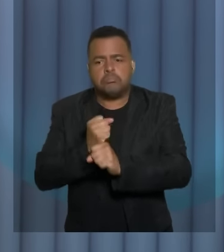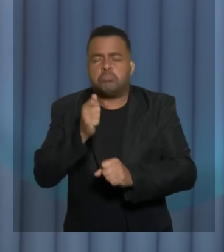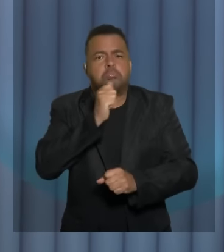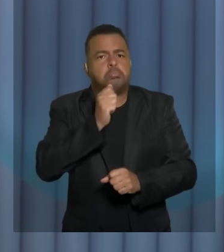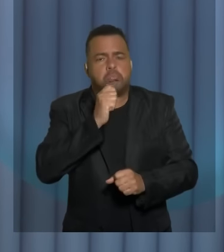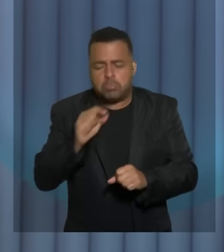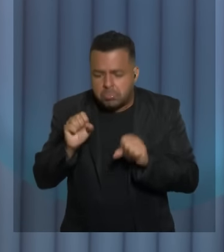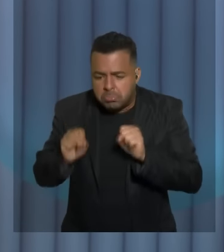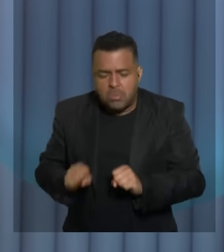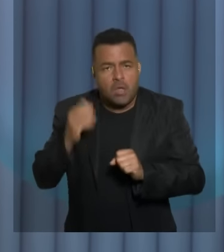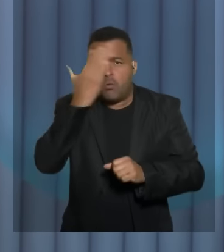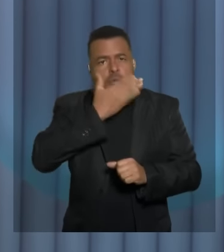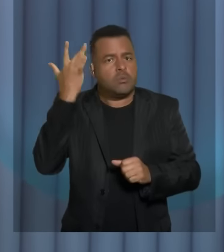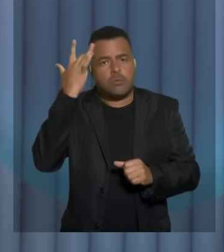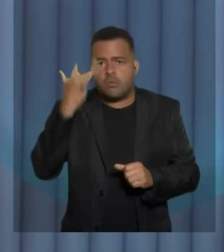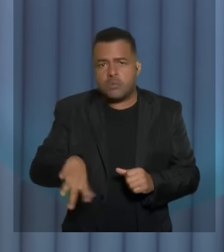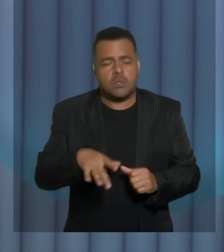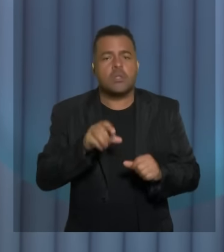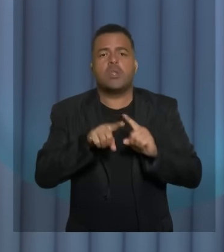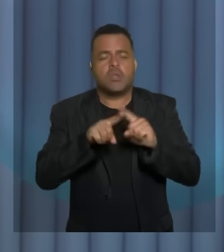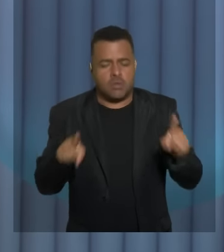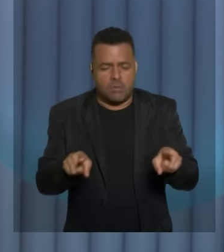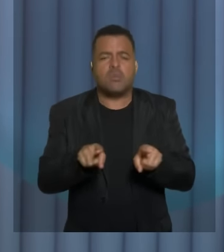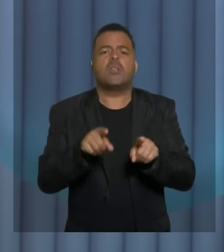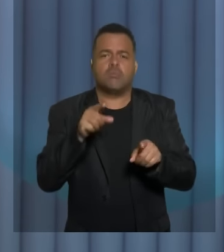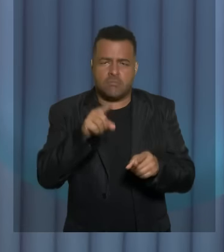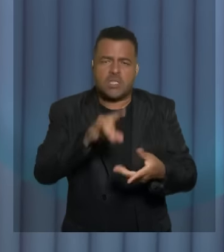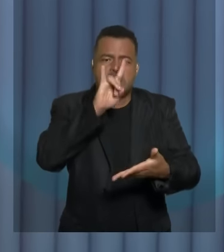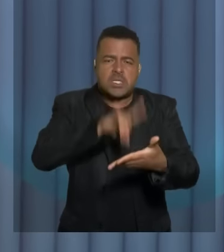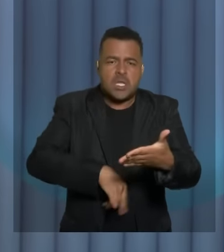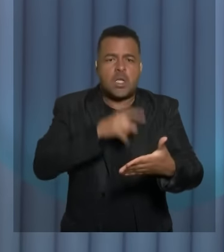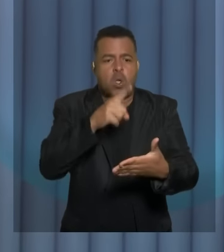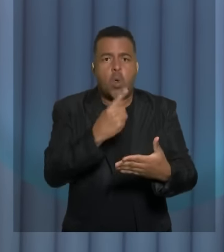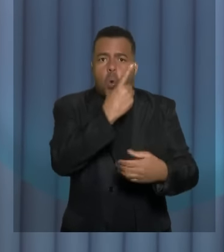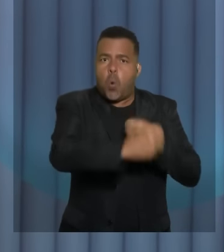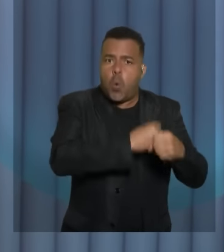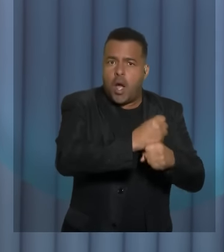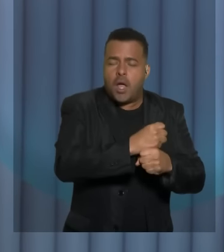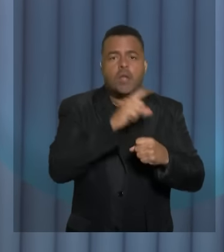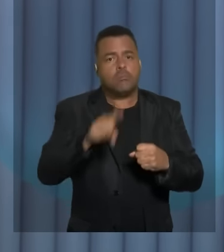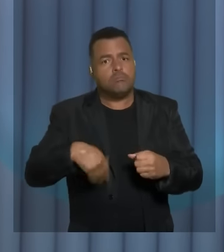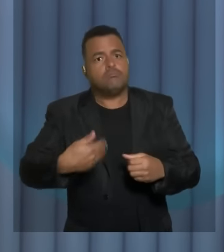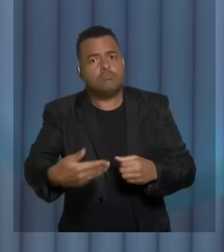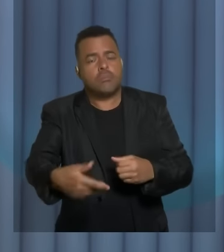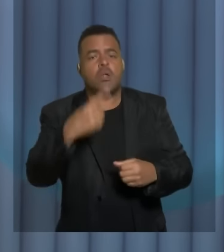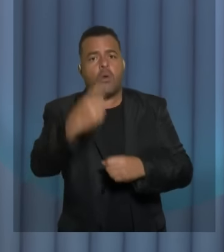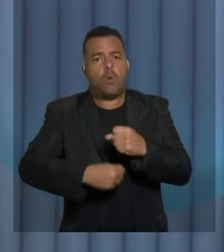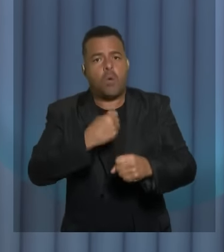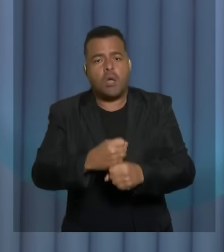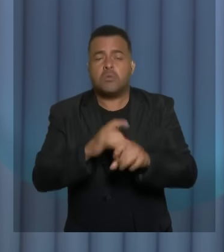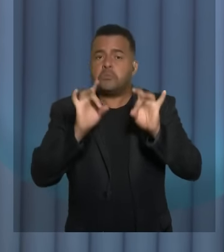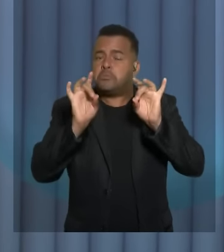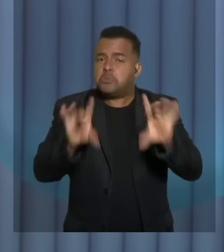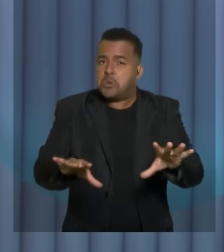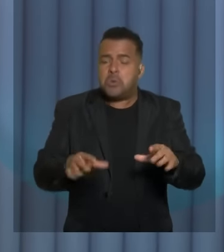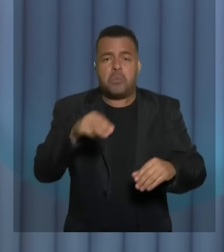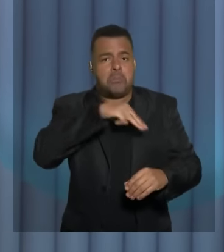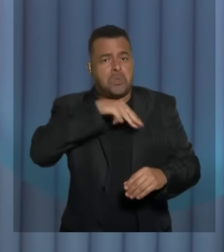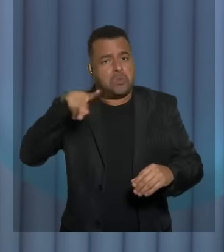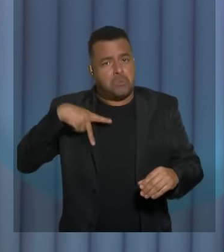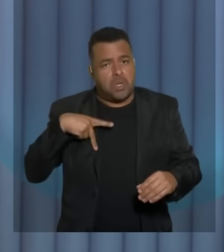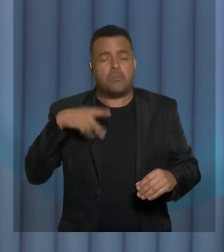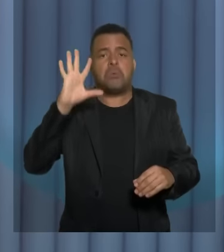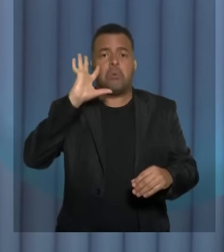recomendei que fosse reativado o contrato de um ano para outro assim como sua gestão faz com todos e o ministério público